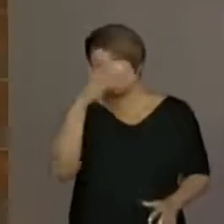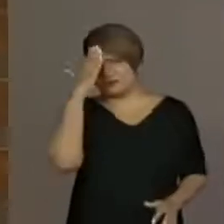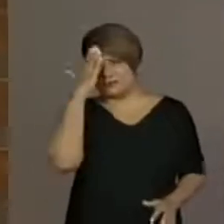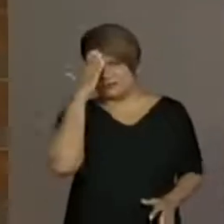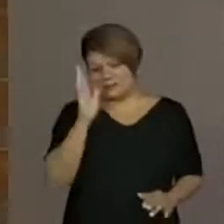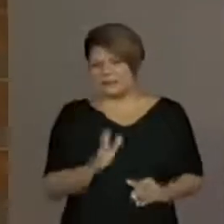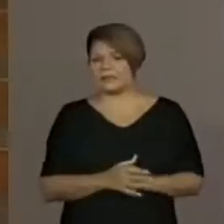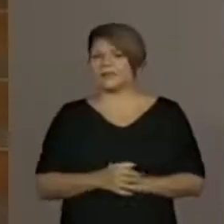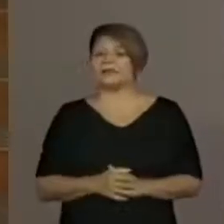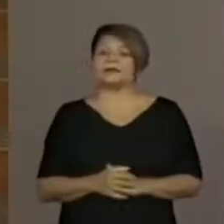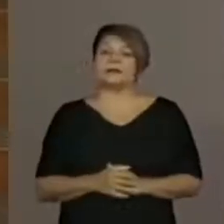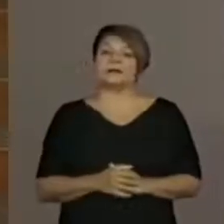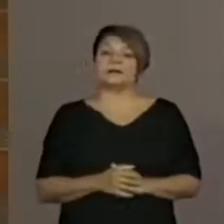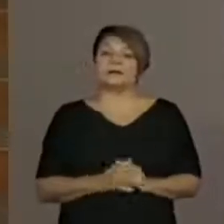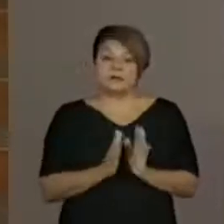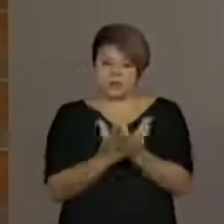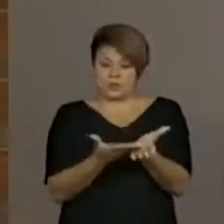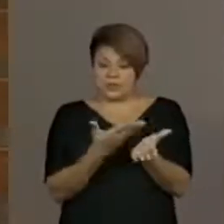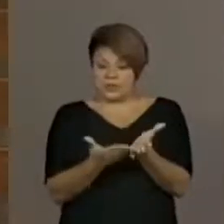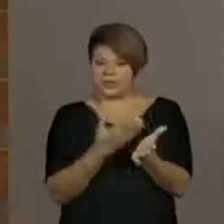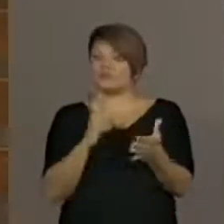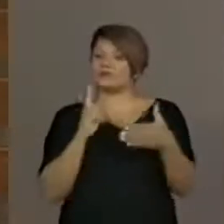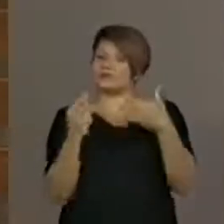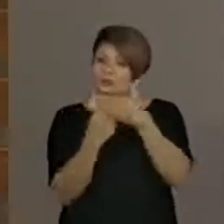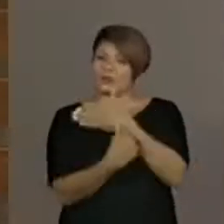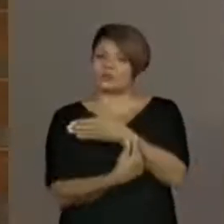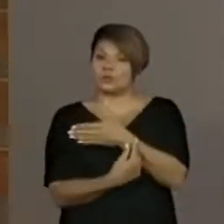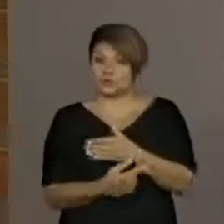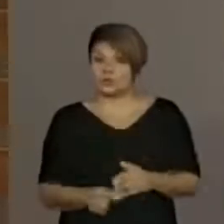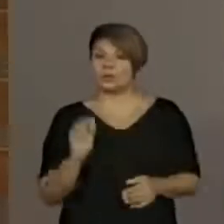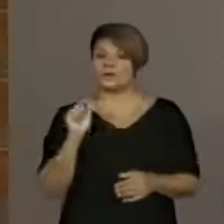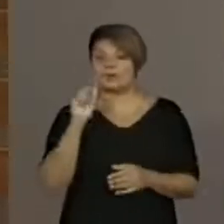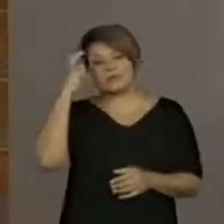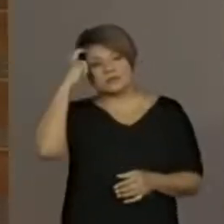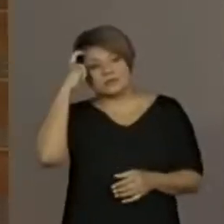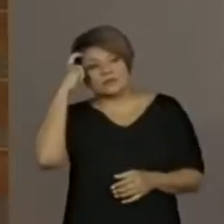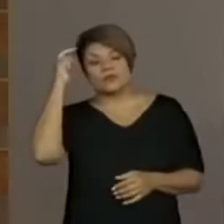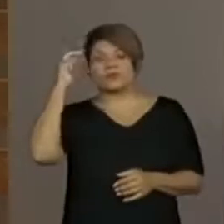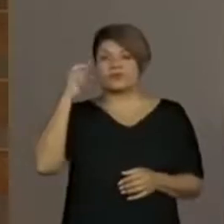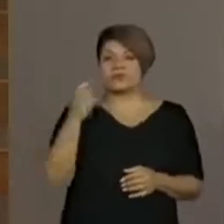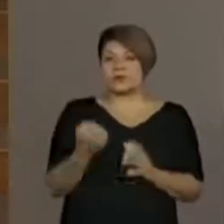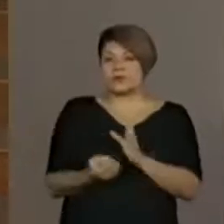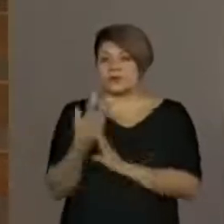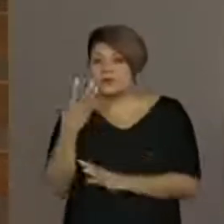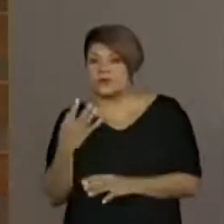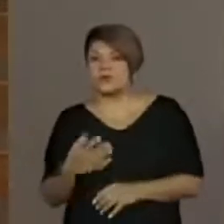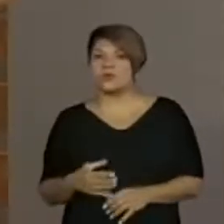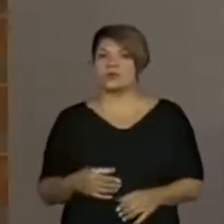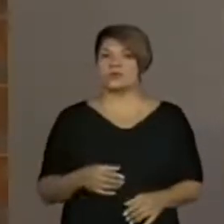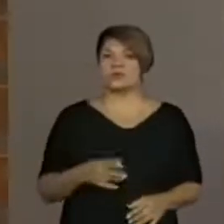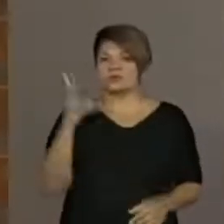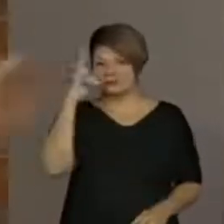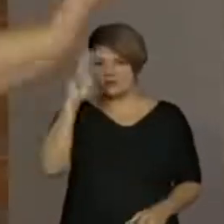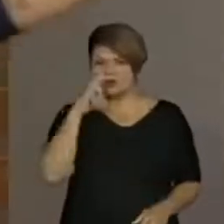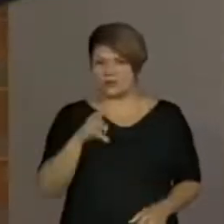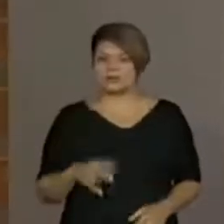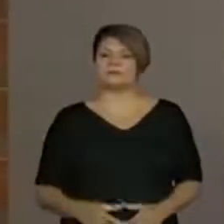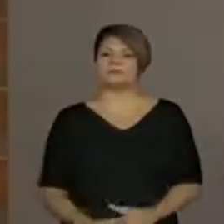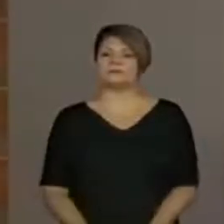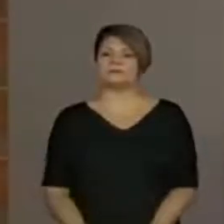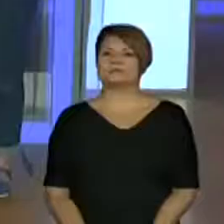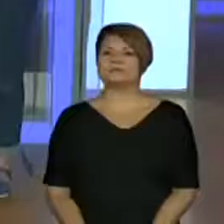vem o nome do autor. Quem fez, quem criou, quem imaginou a história e transformou ela num livro.